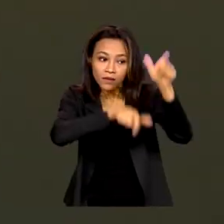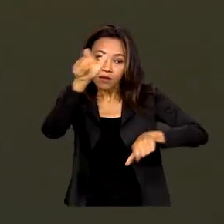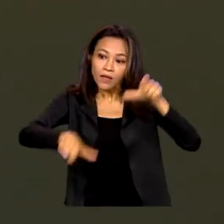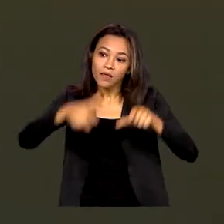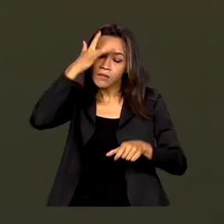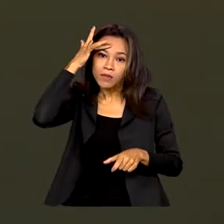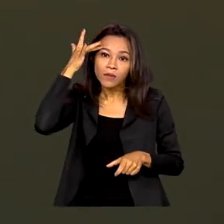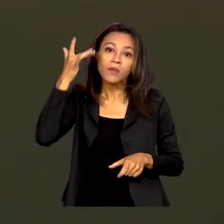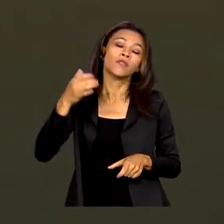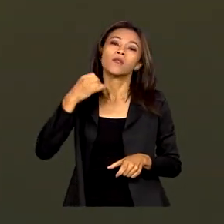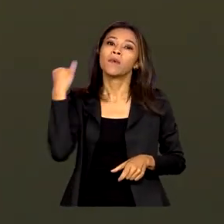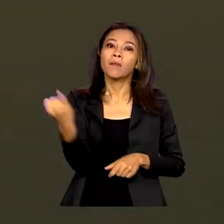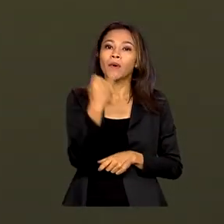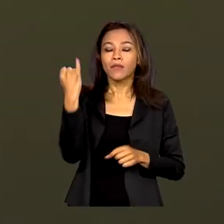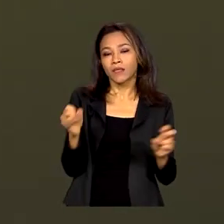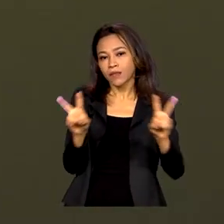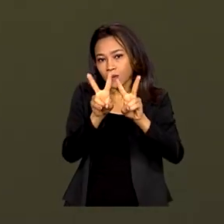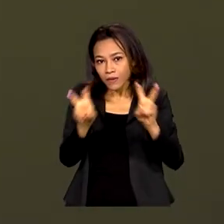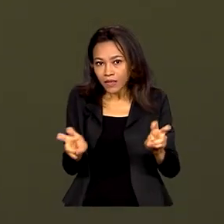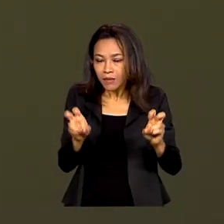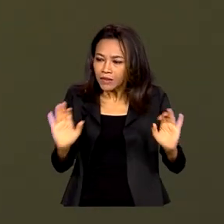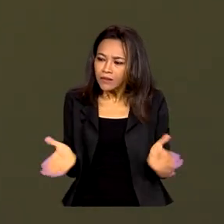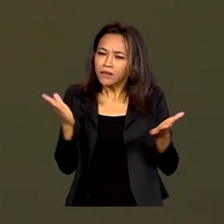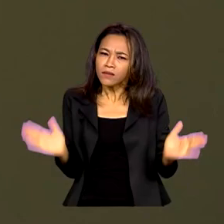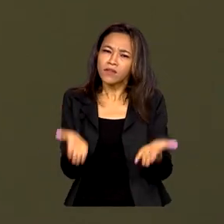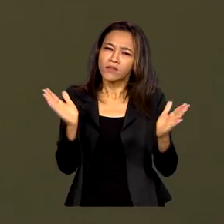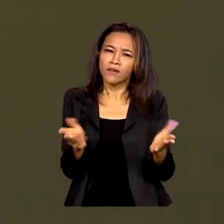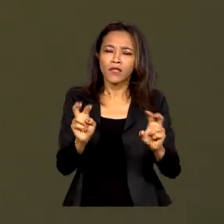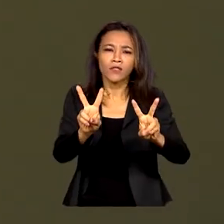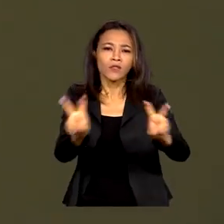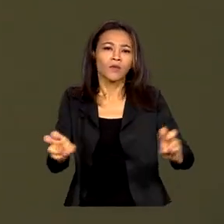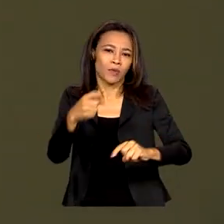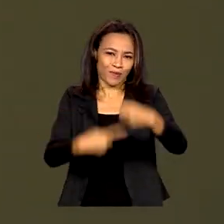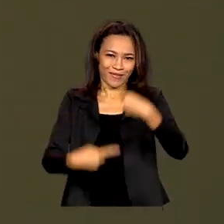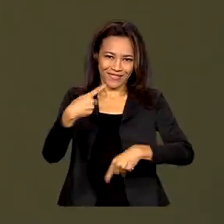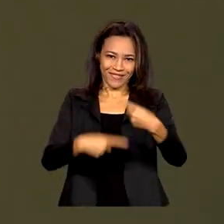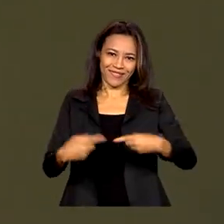sobre a importância do tema e incentivar a implementação de políticas públicas.